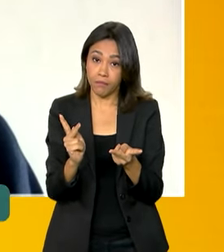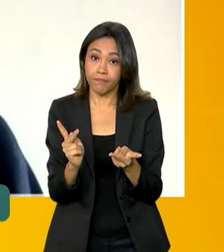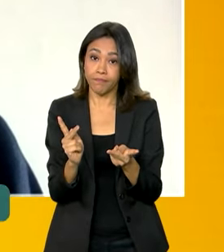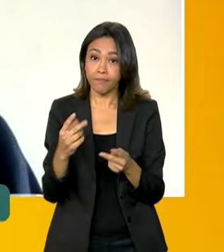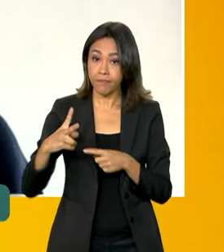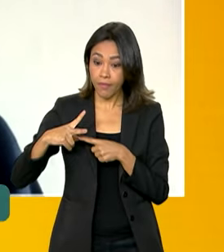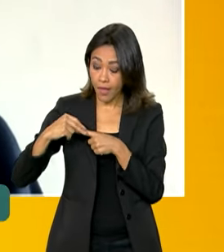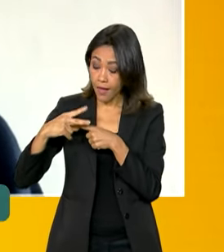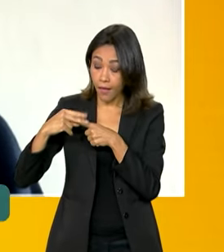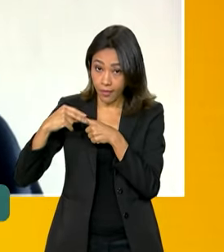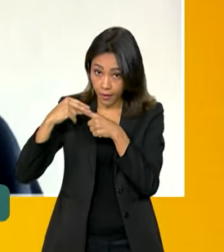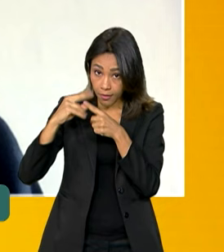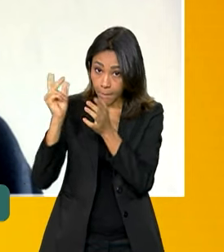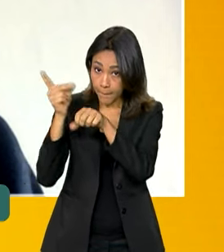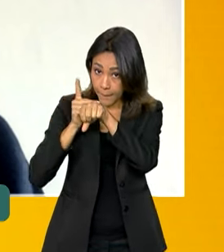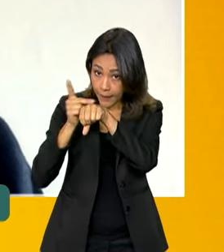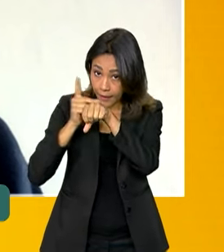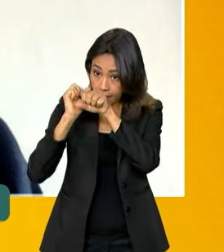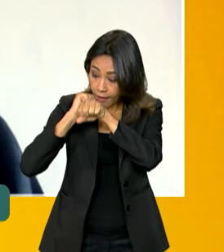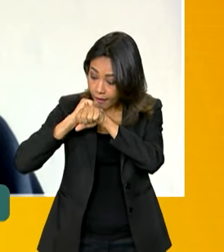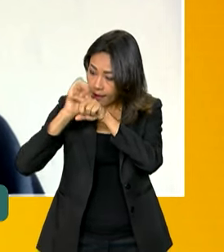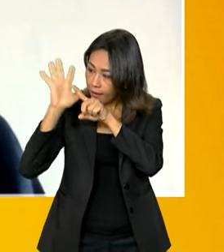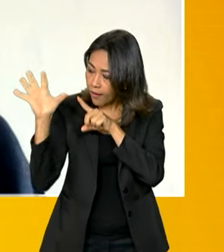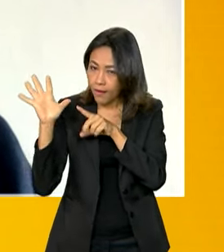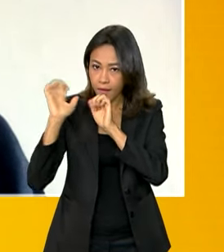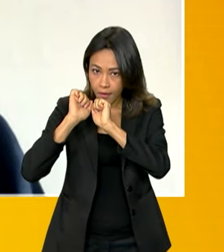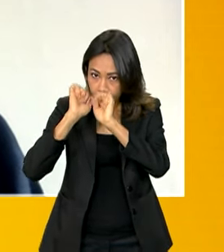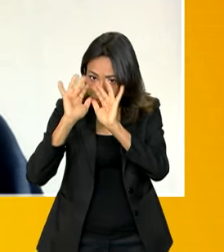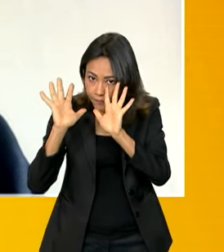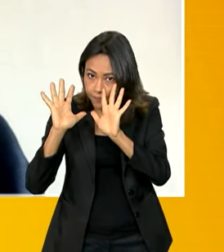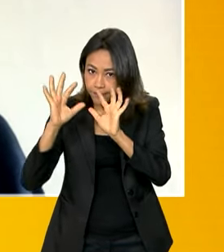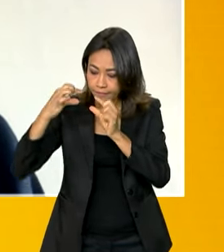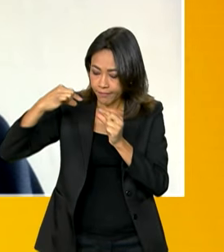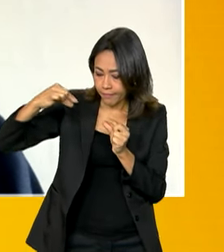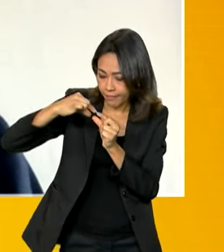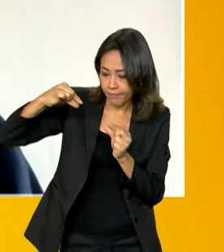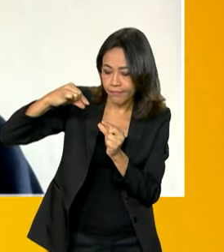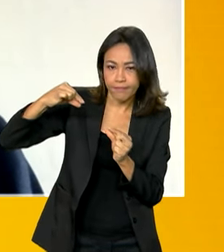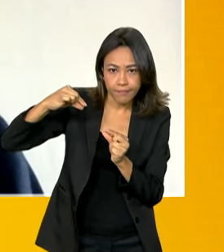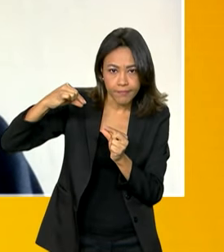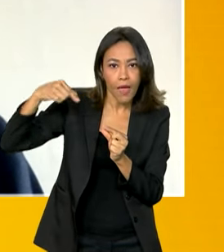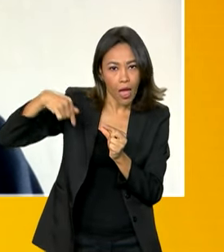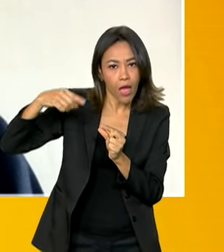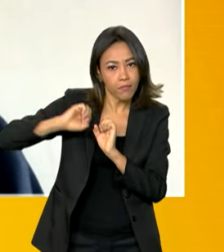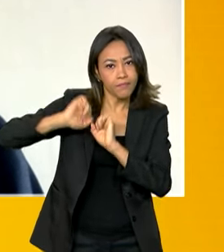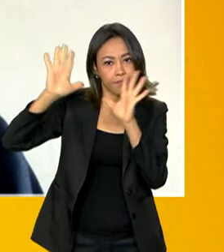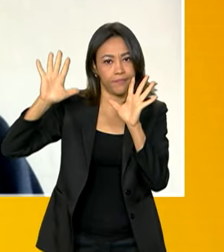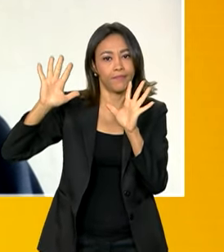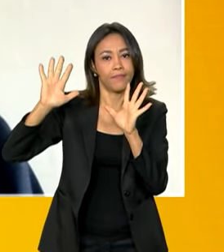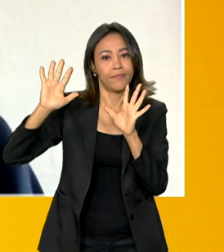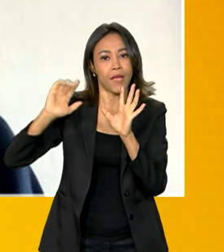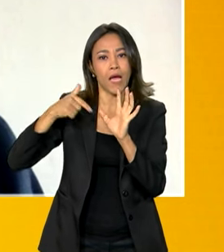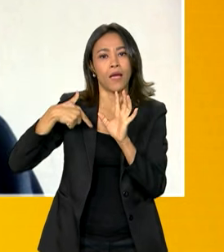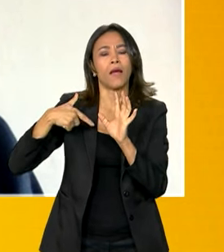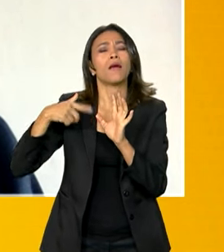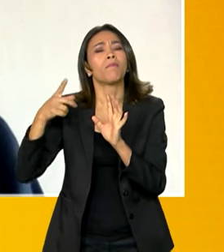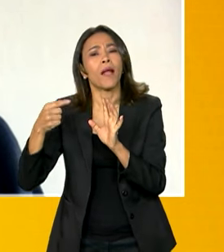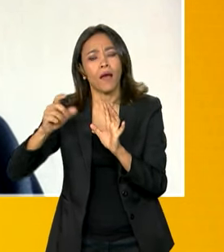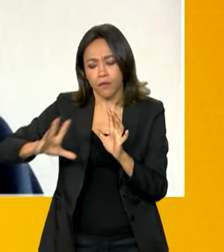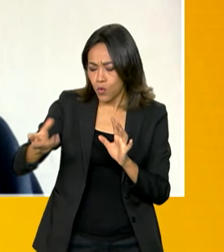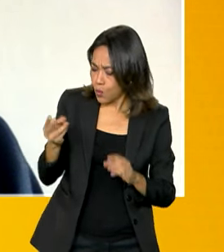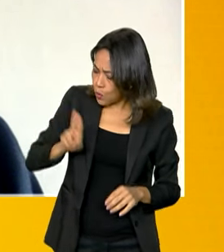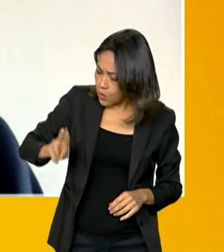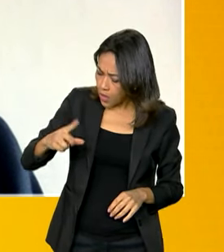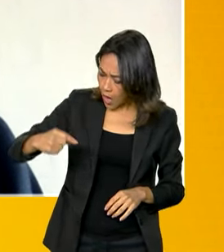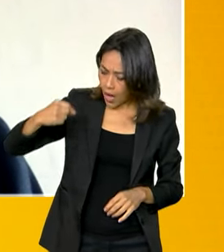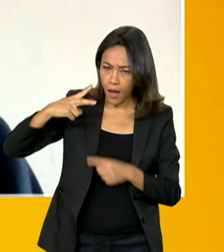canícula esferográfica preta transparente, porque é o que está autorizado para poder preencher e